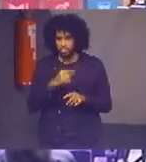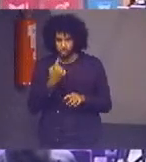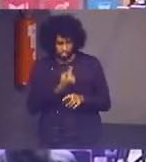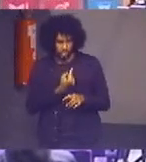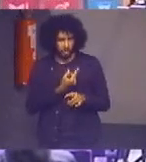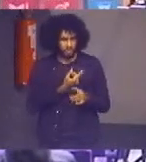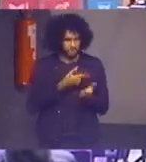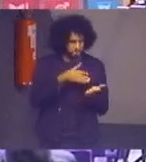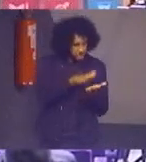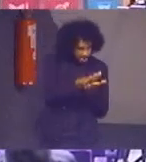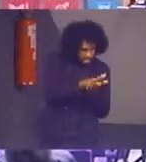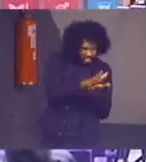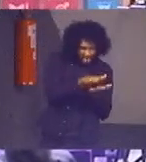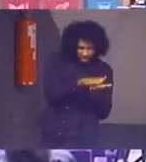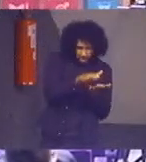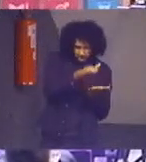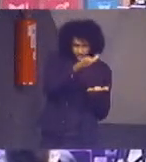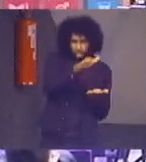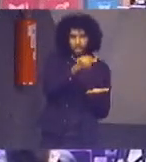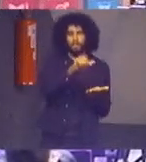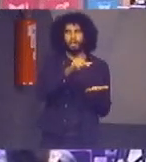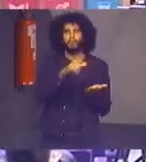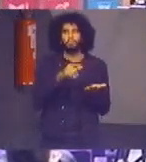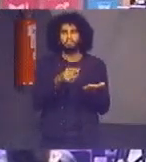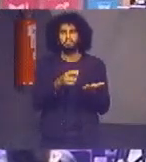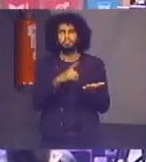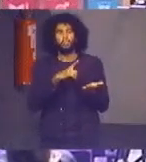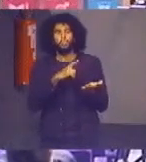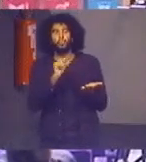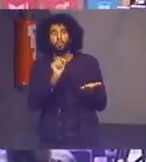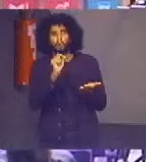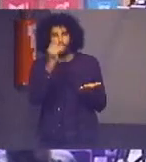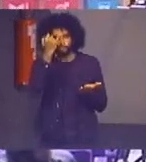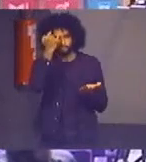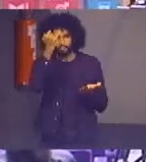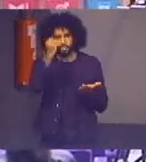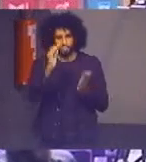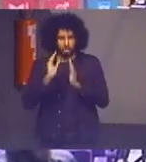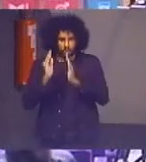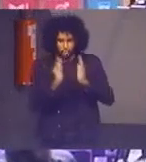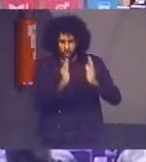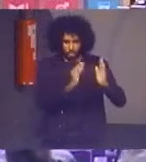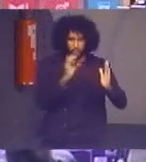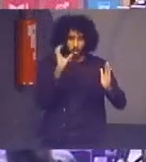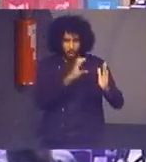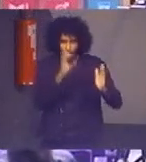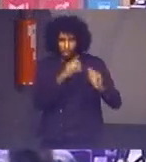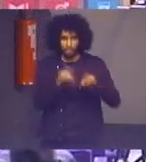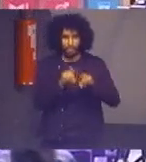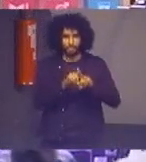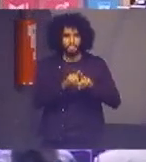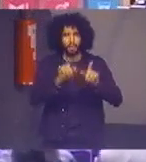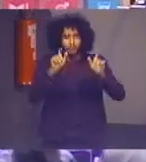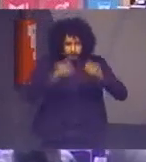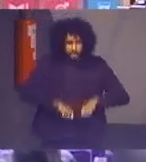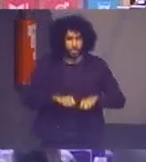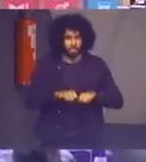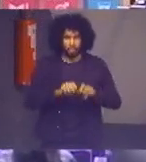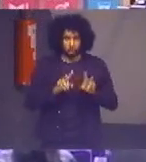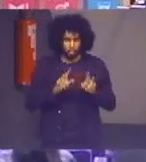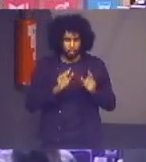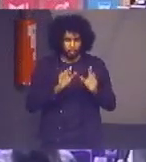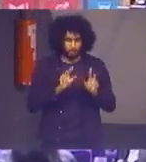abarrotados e aí nasceu a ideia de um processo mais rápido mais efetivo e visando